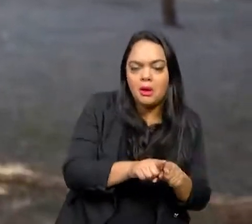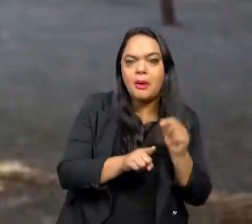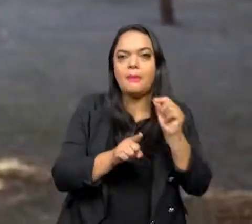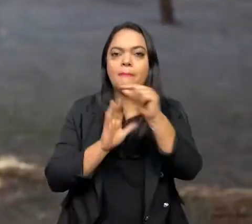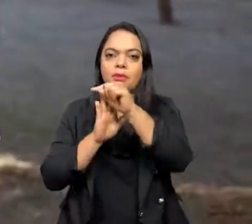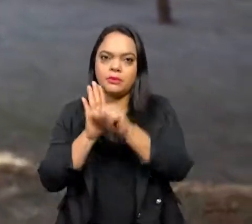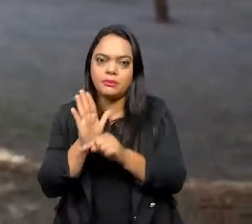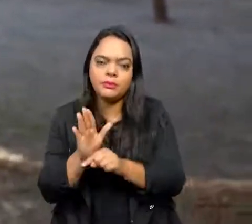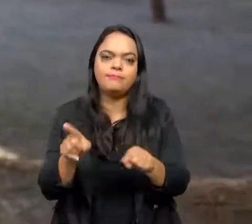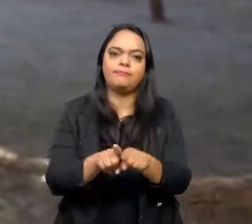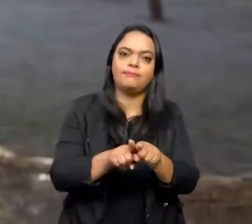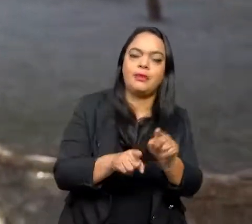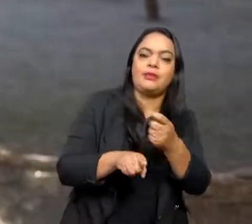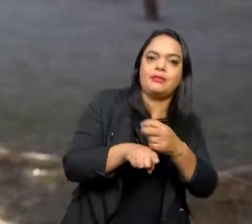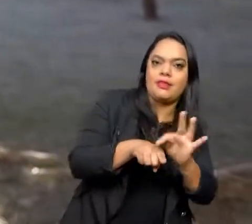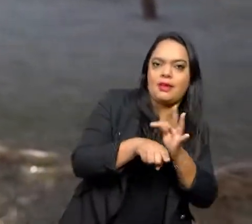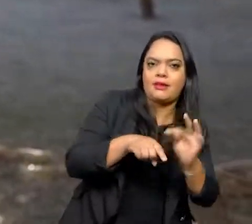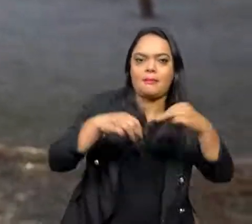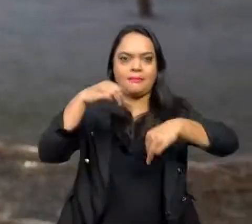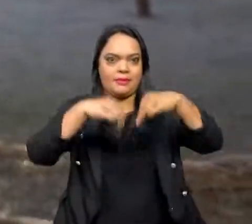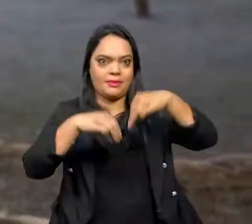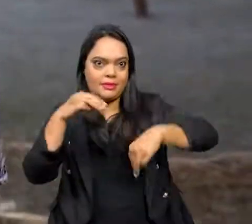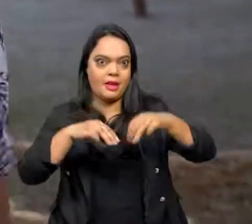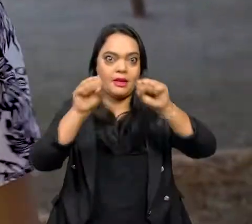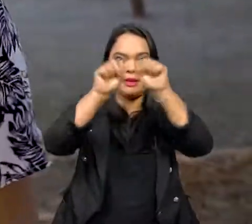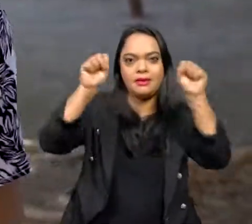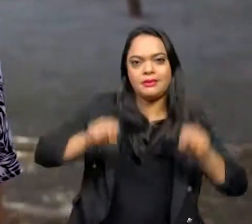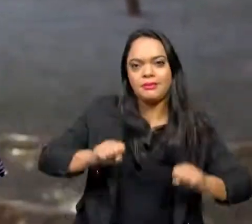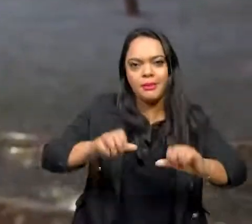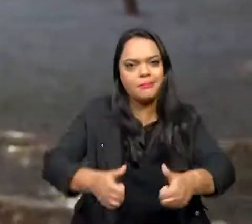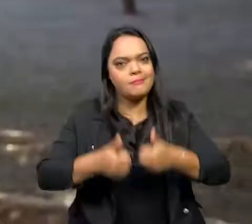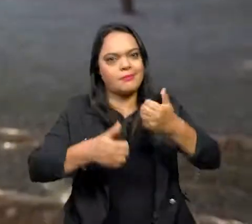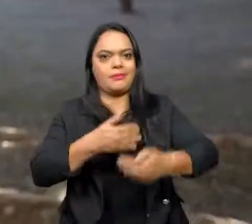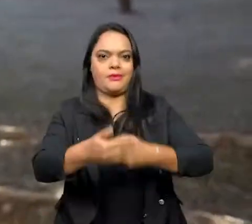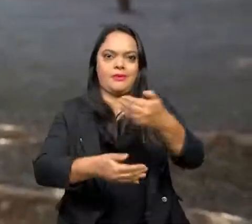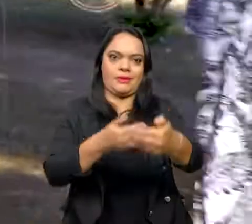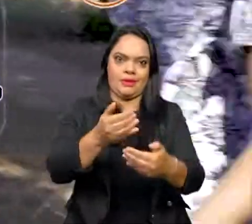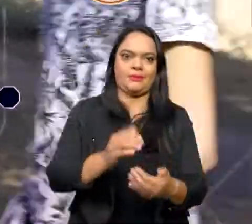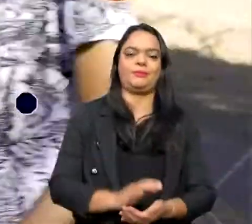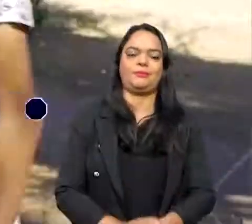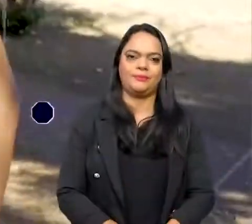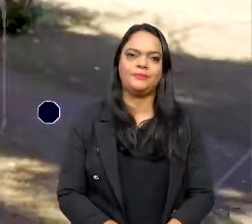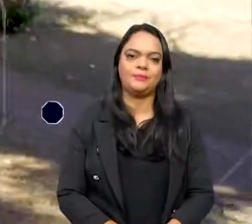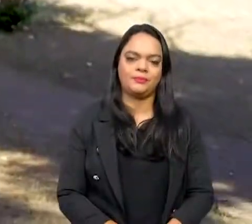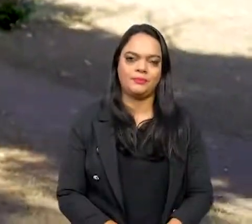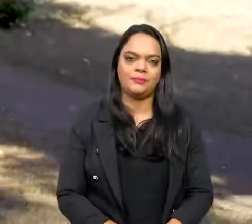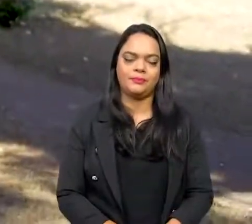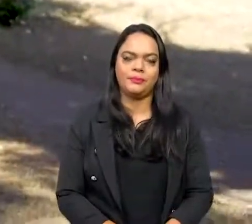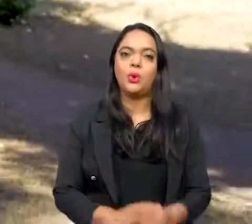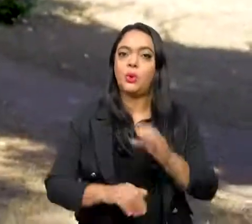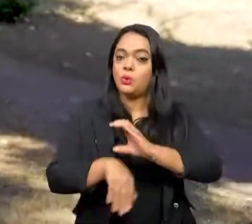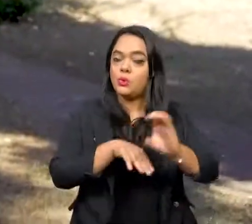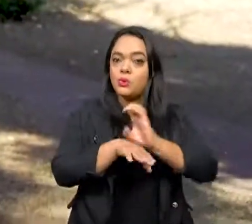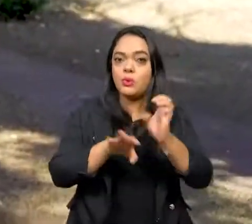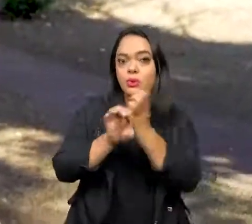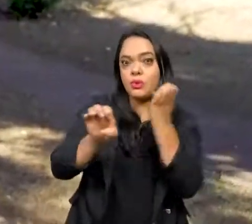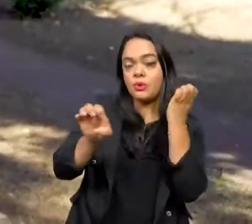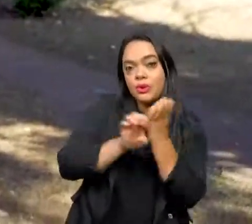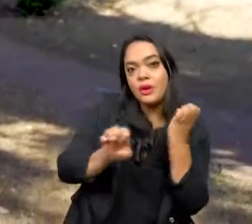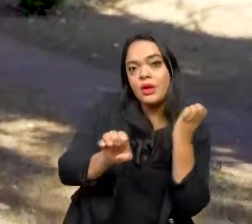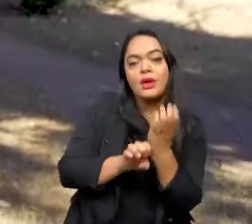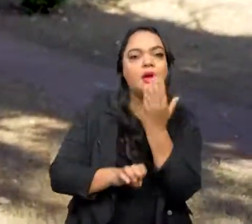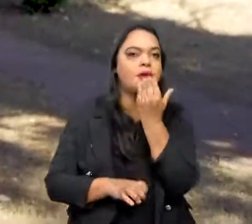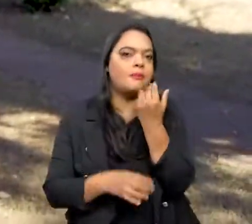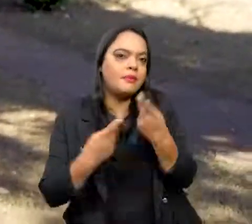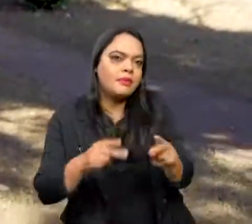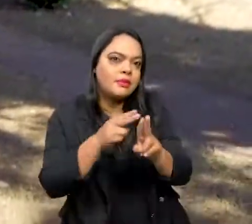desenvolver técnicas, maquinários e softwares que otimizam os processos produtivos. O curso de Engenharia de Alimentos da